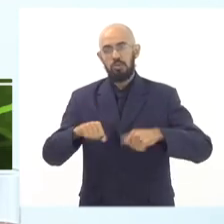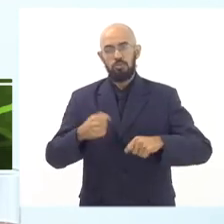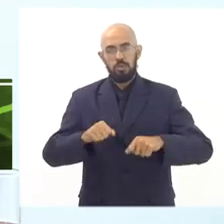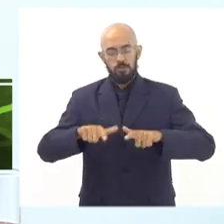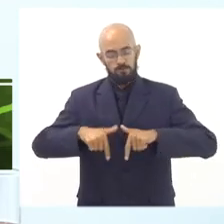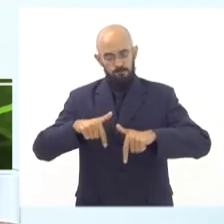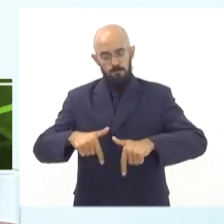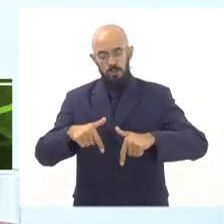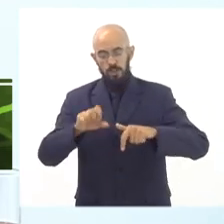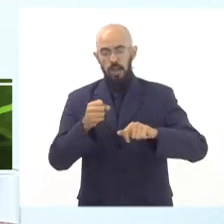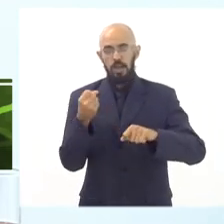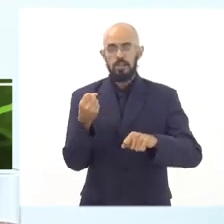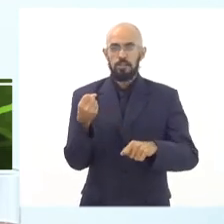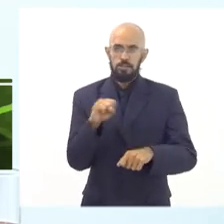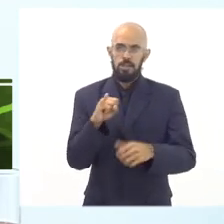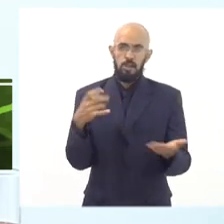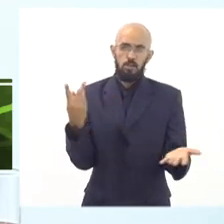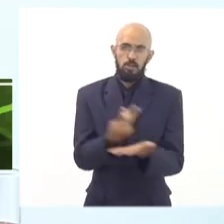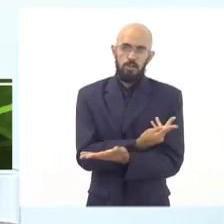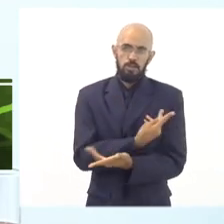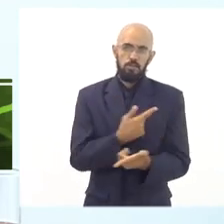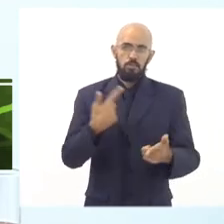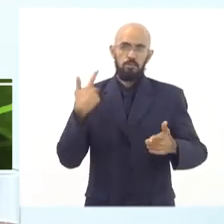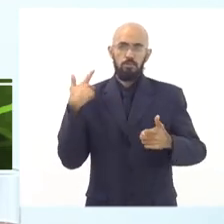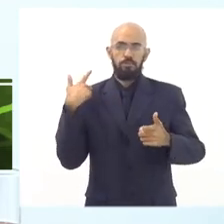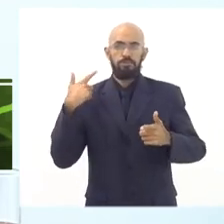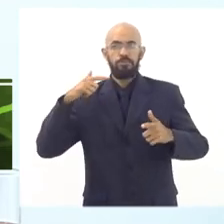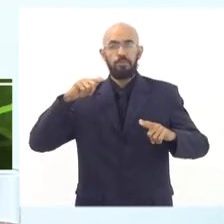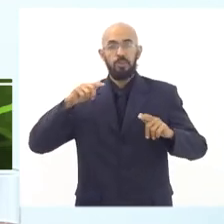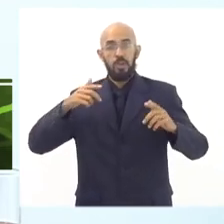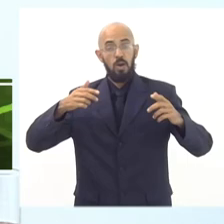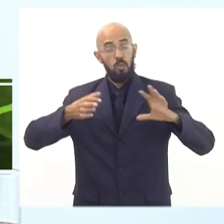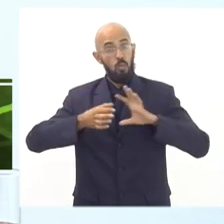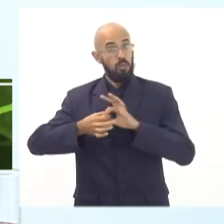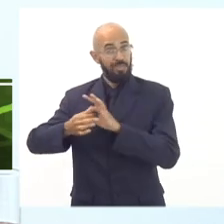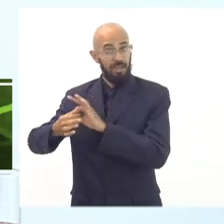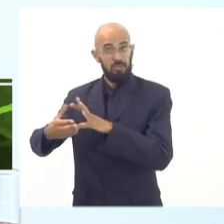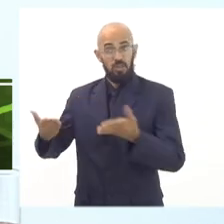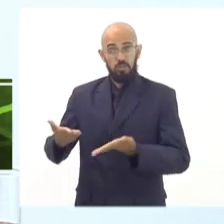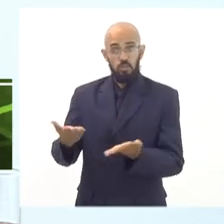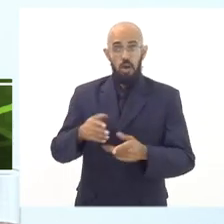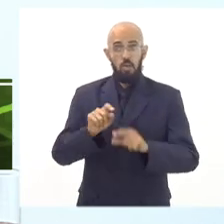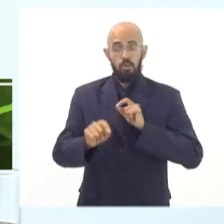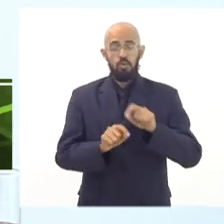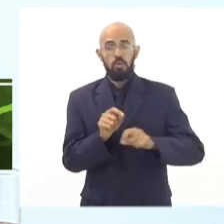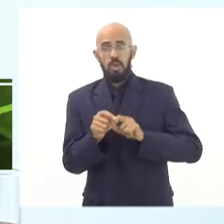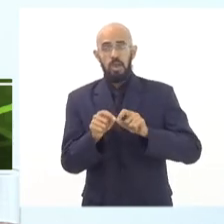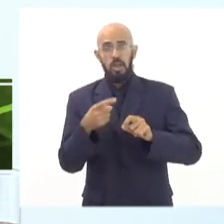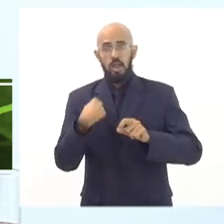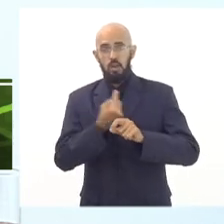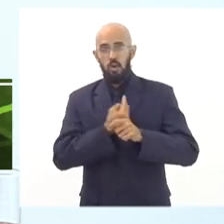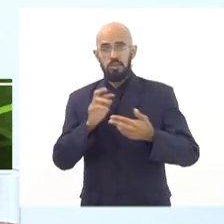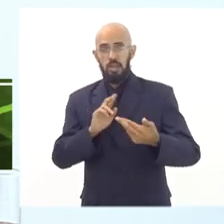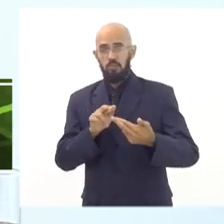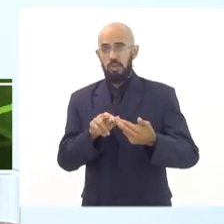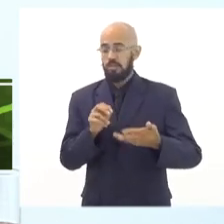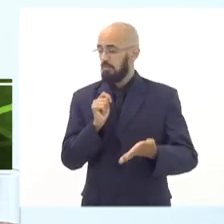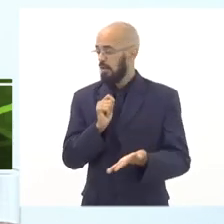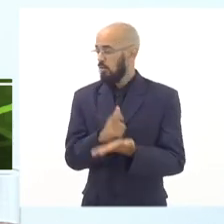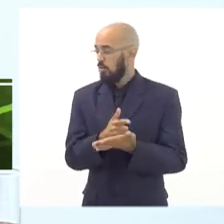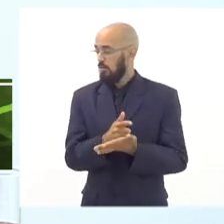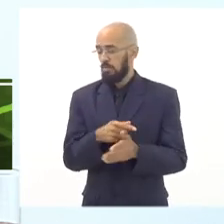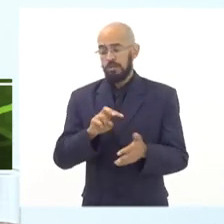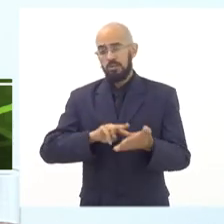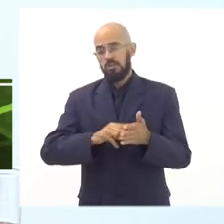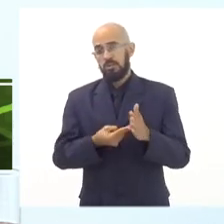a gente está vivendo uma situação, como me parece ser a situação atual, de que a nossa referência para compras está